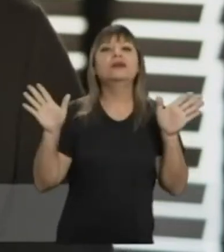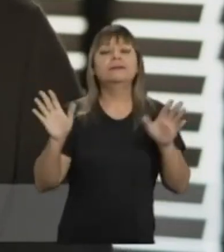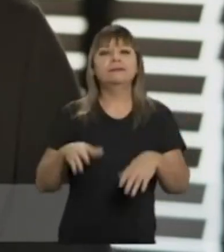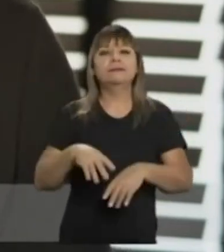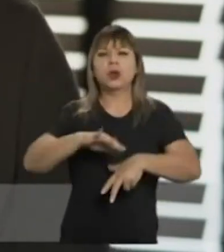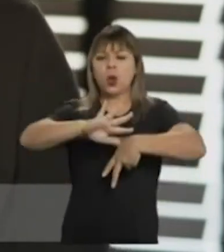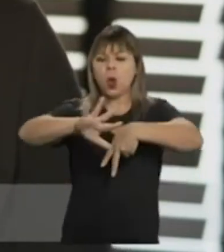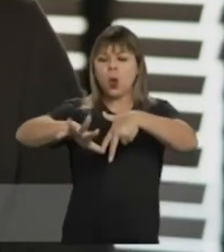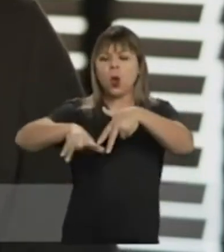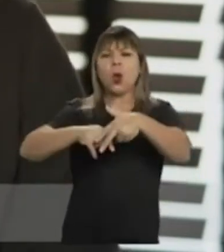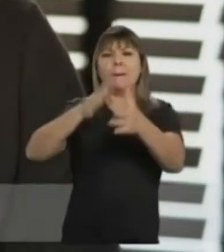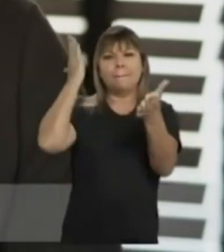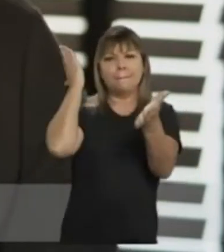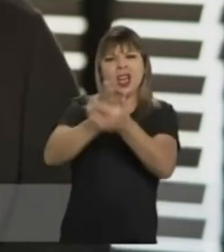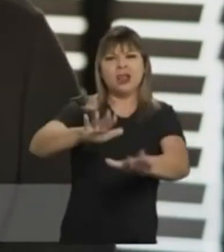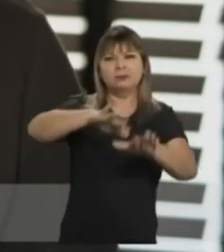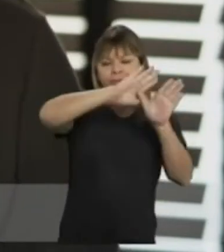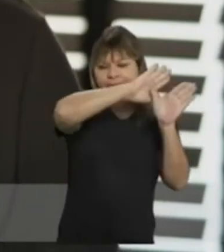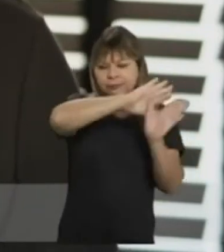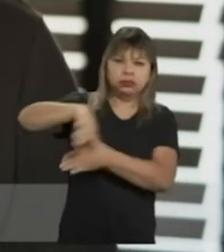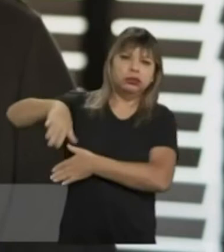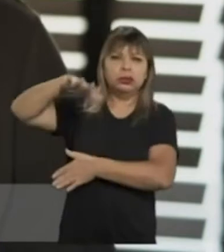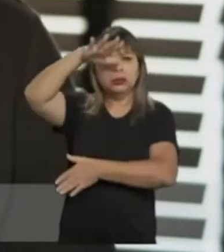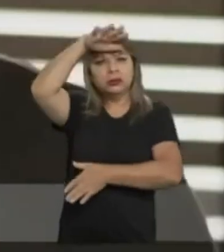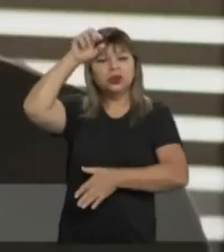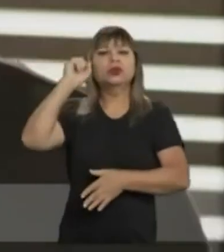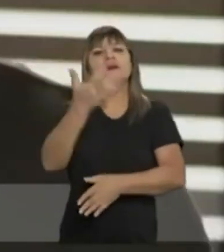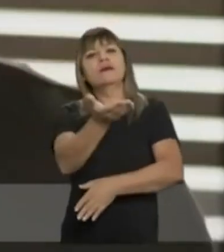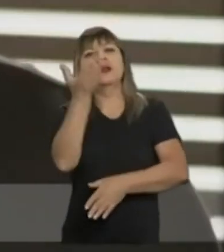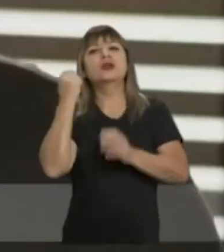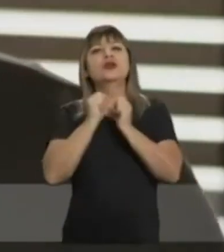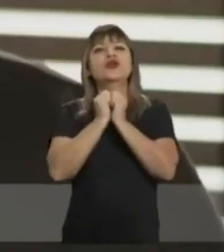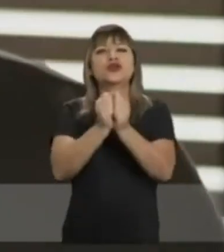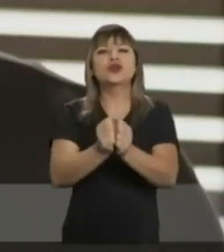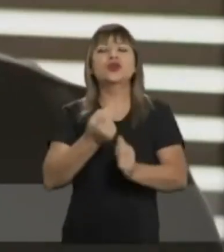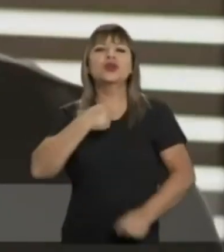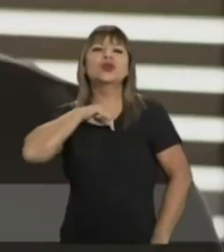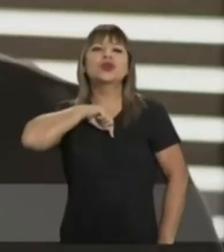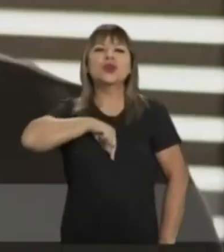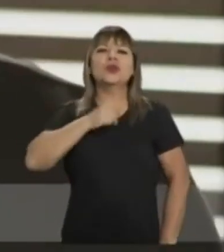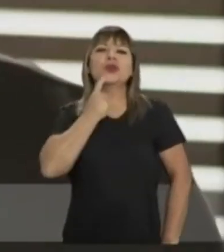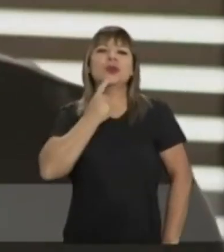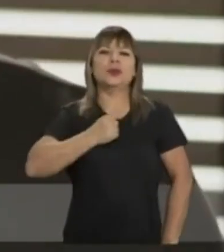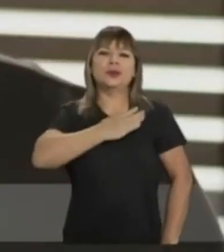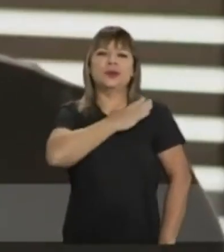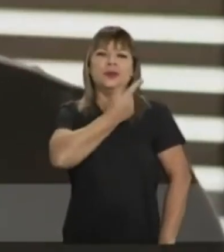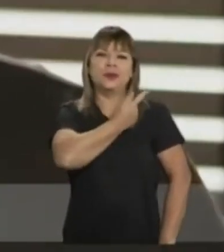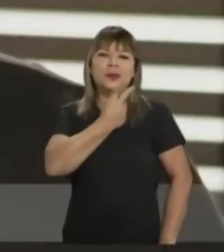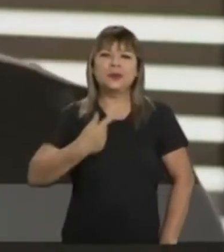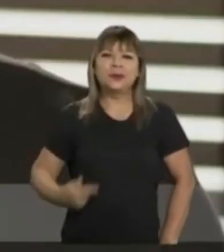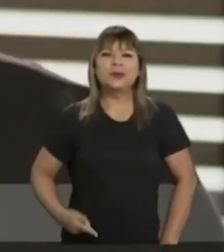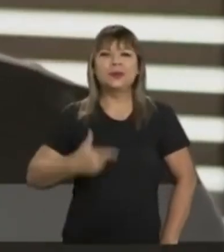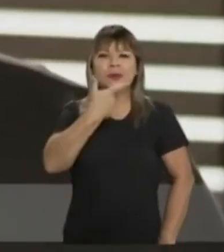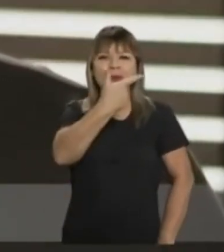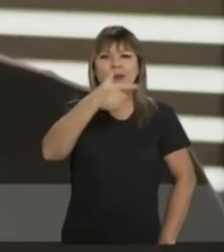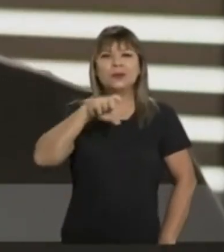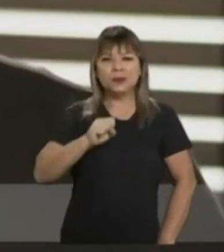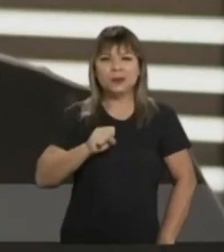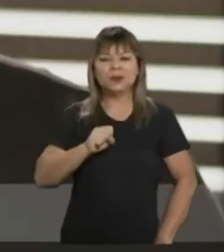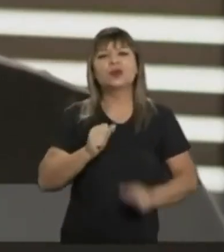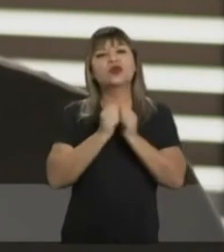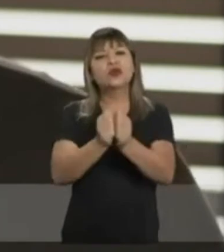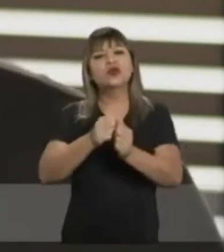para varrer de vez a corrupção no Mato Grosso do Sul. Venha conosco. Eu sou o Capitão Contar Governador 28,